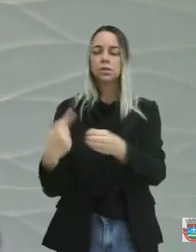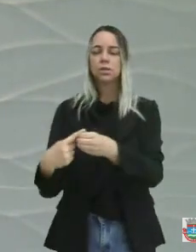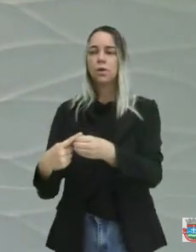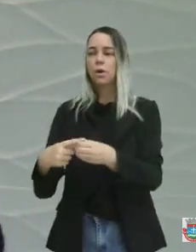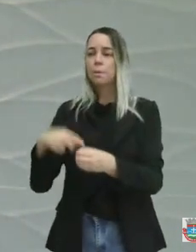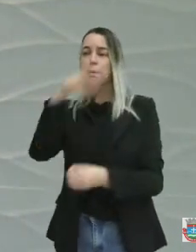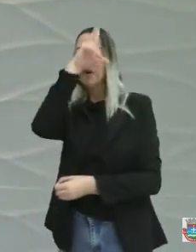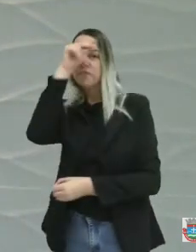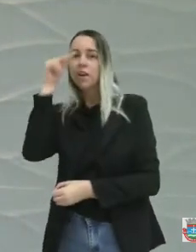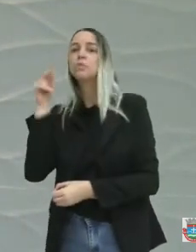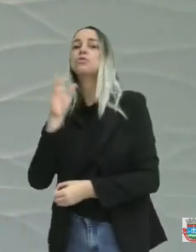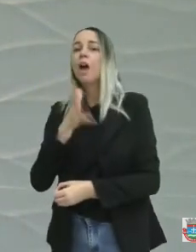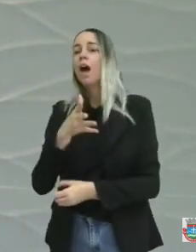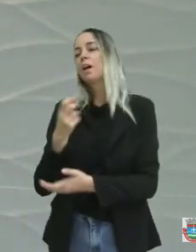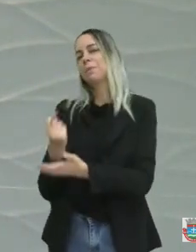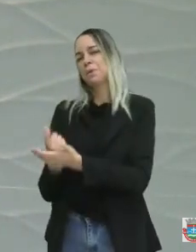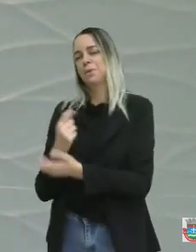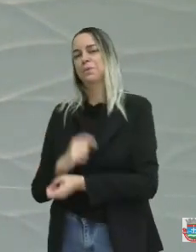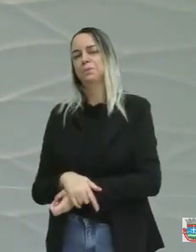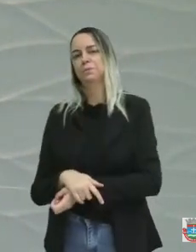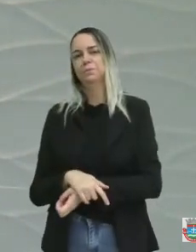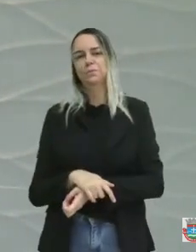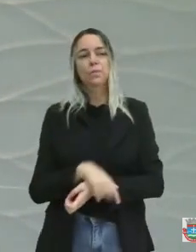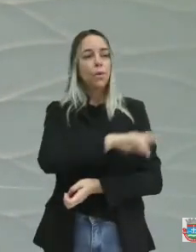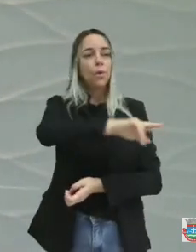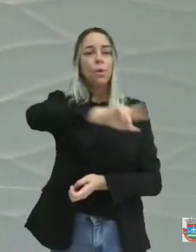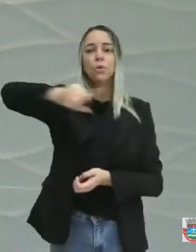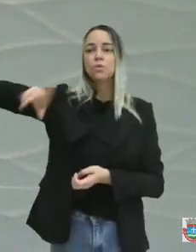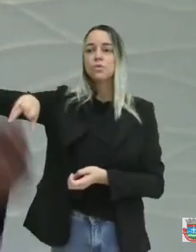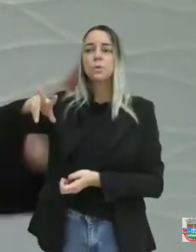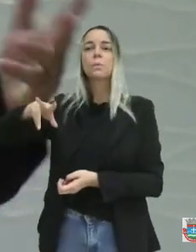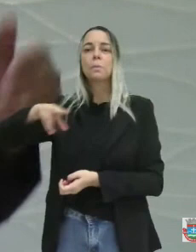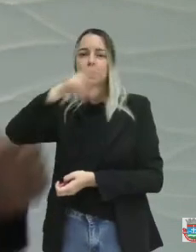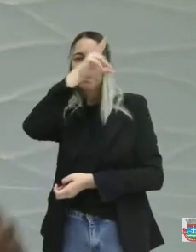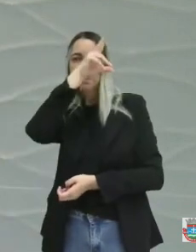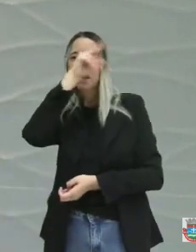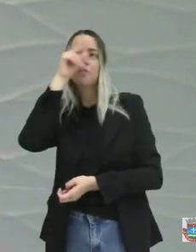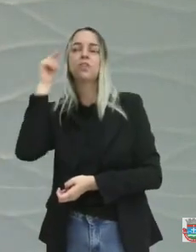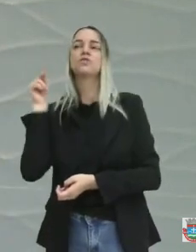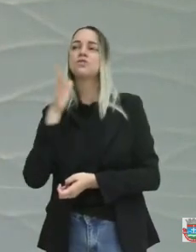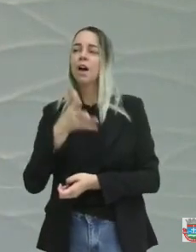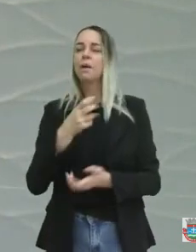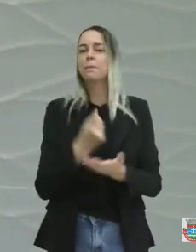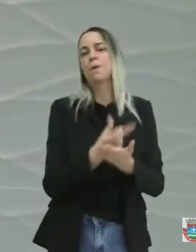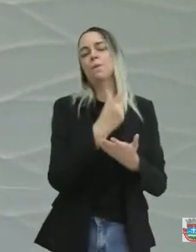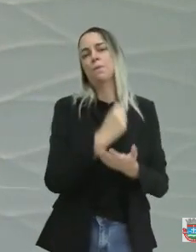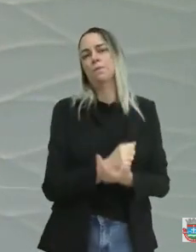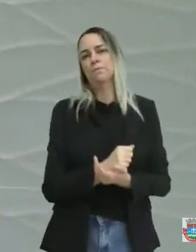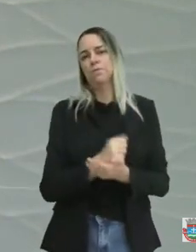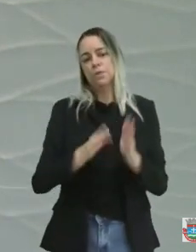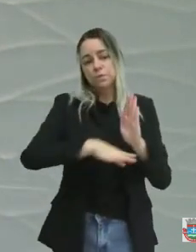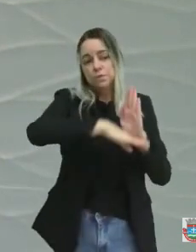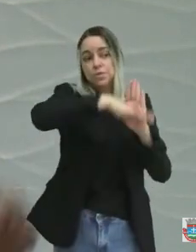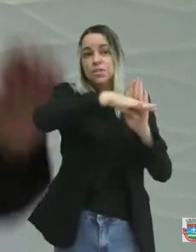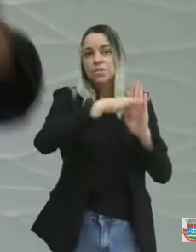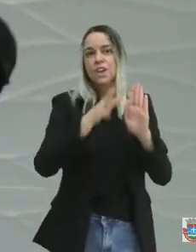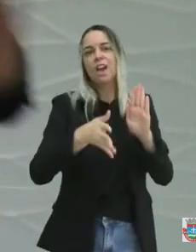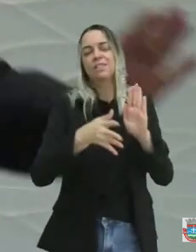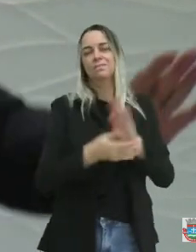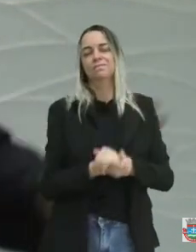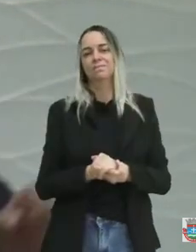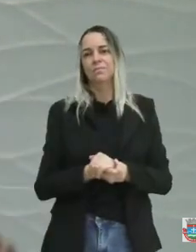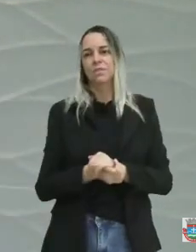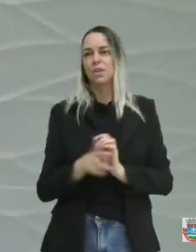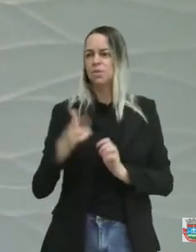de Lajeiro já pagou. E tem vários prefeitos que já pagou, já mandou o reajuste. E a gente não quer